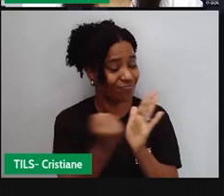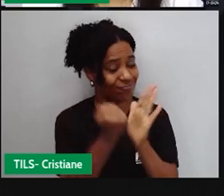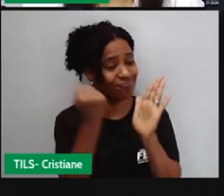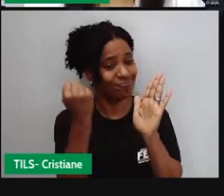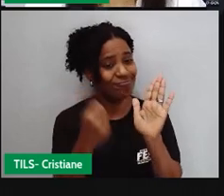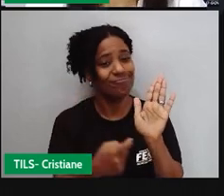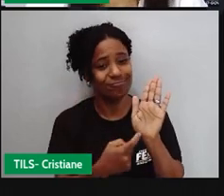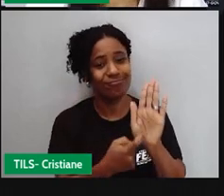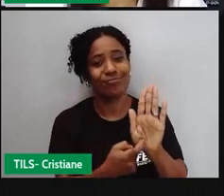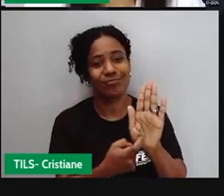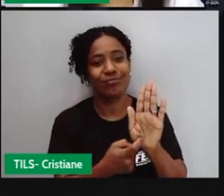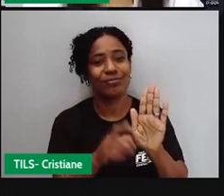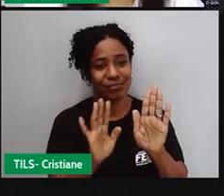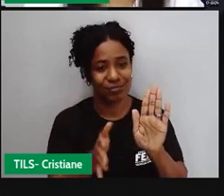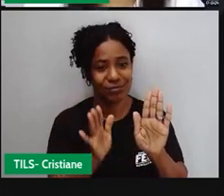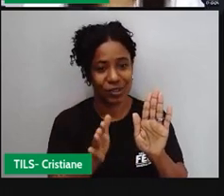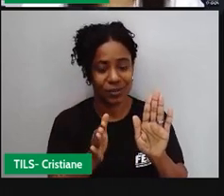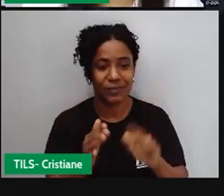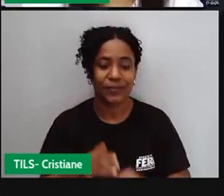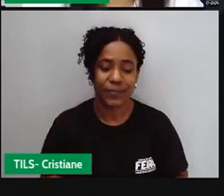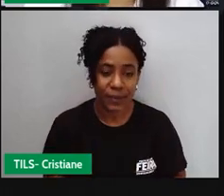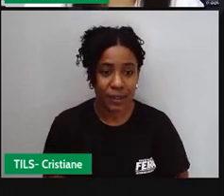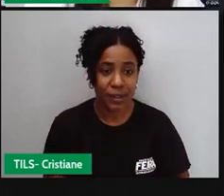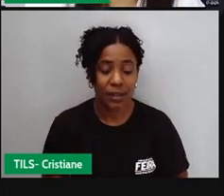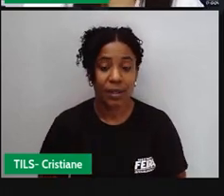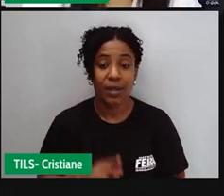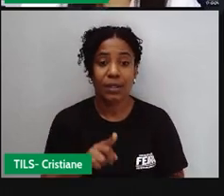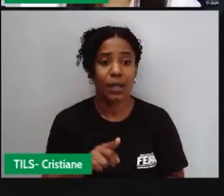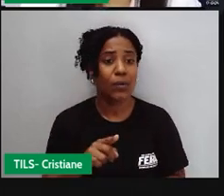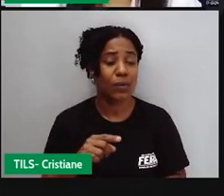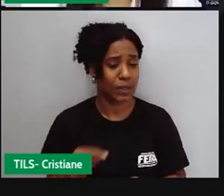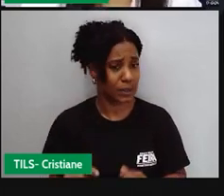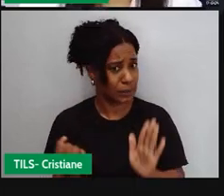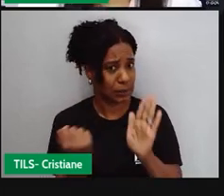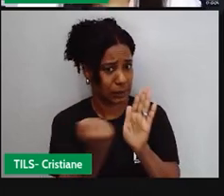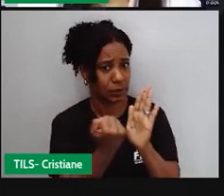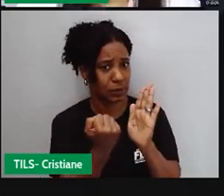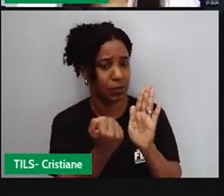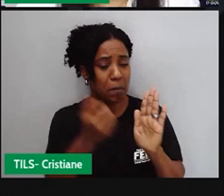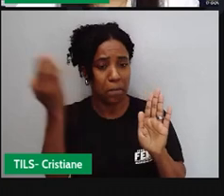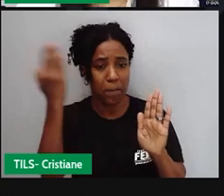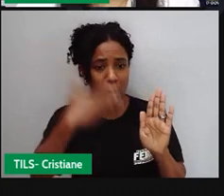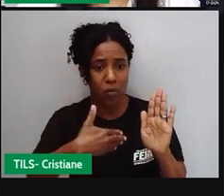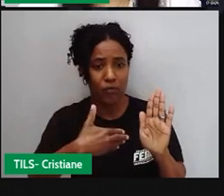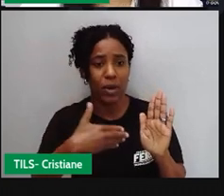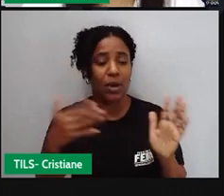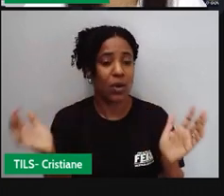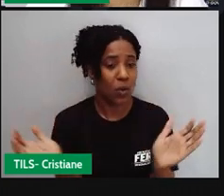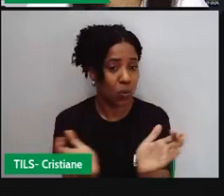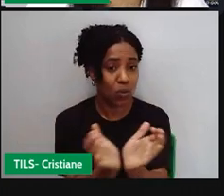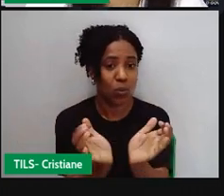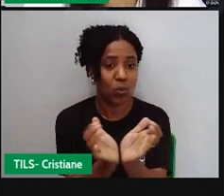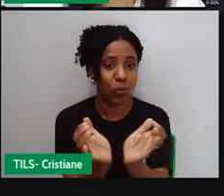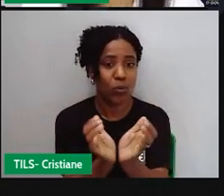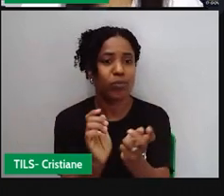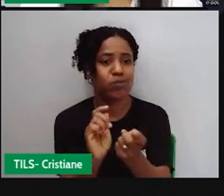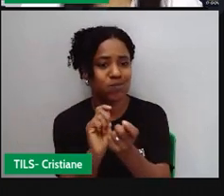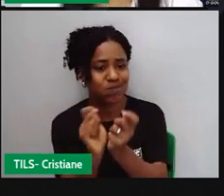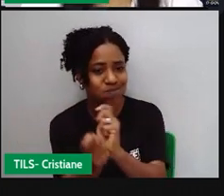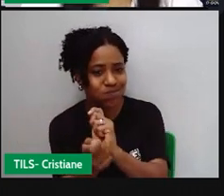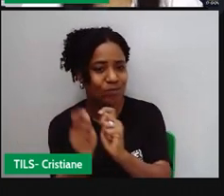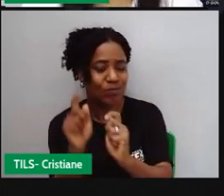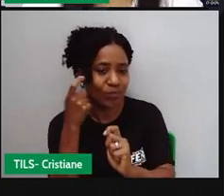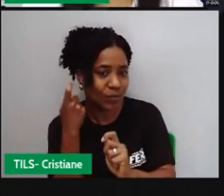reconhecimento é muito importante porque a partir disso a questão da organização das escolas,